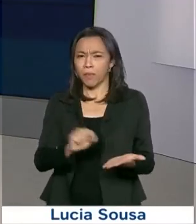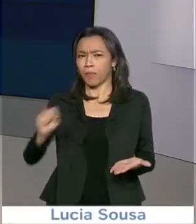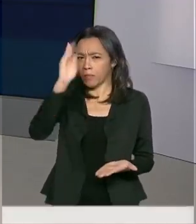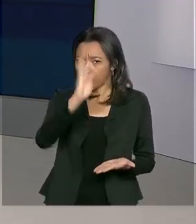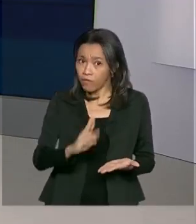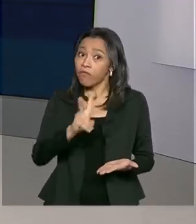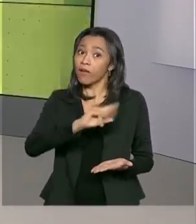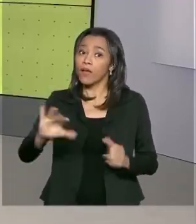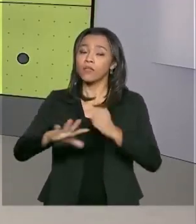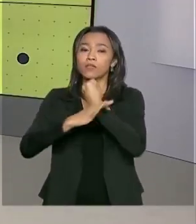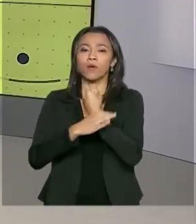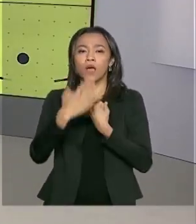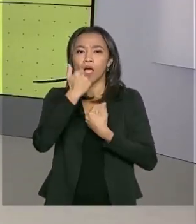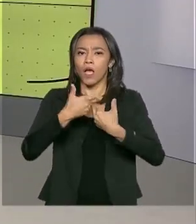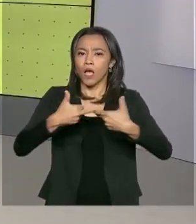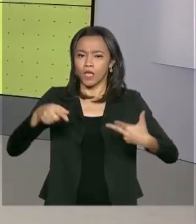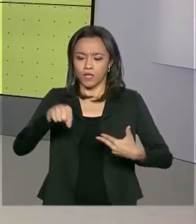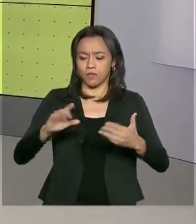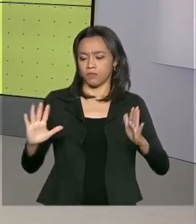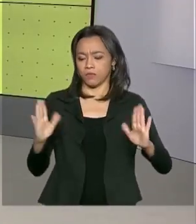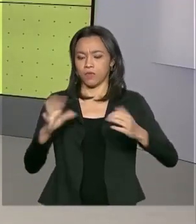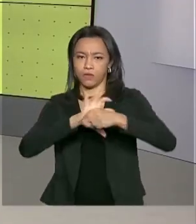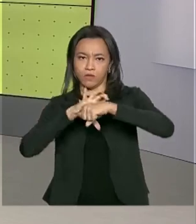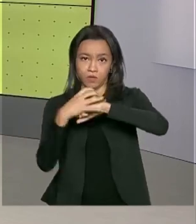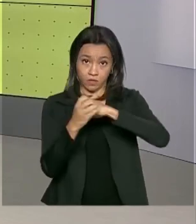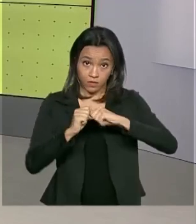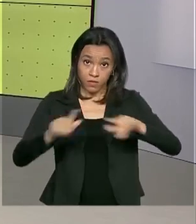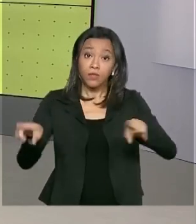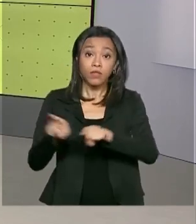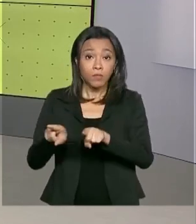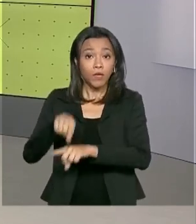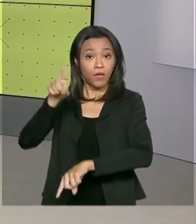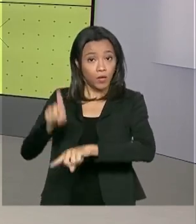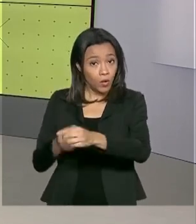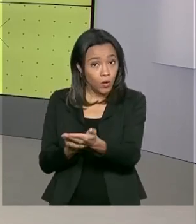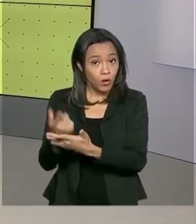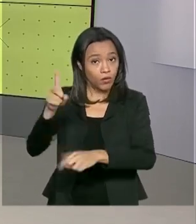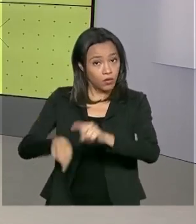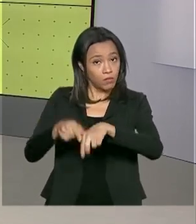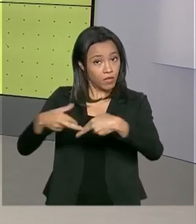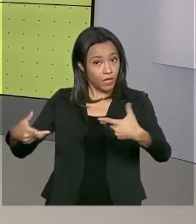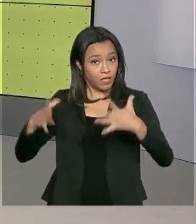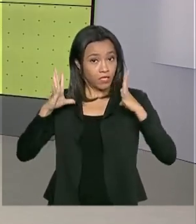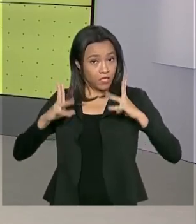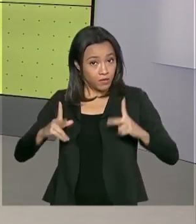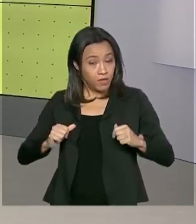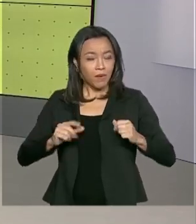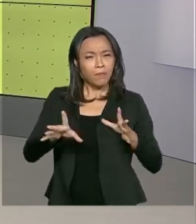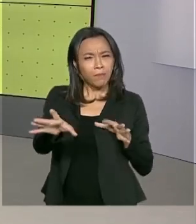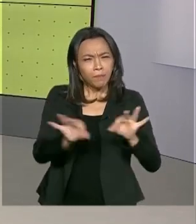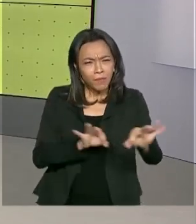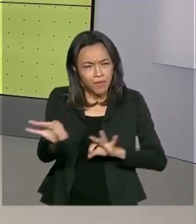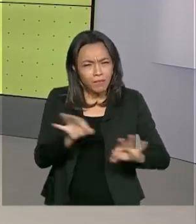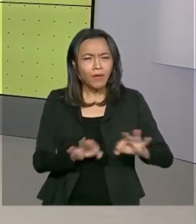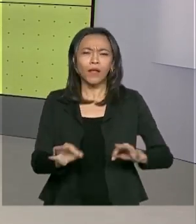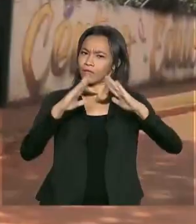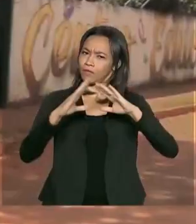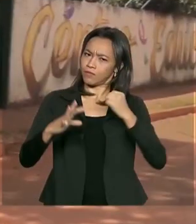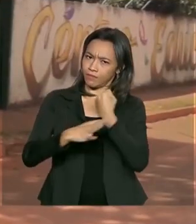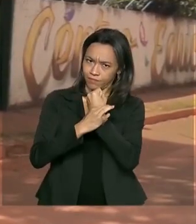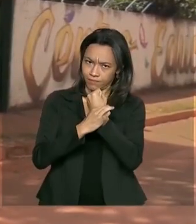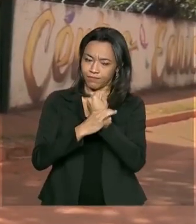crianças durante a pandemia e também a aquisição de produtos de higiene para preparar o retorno às aulas com segurança.